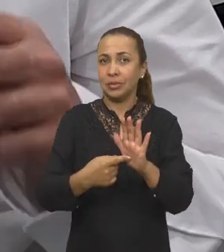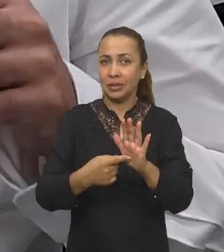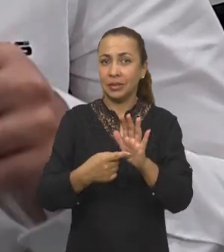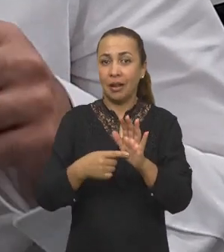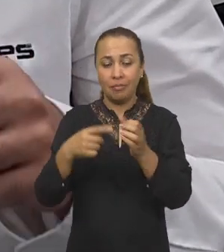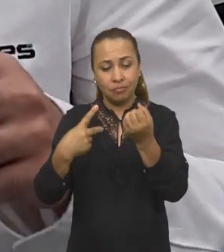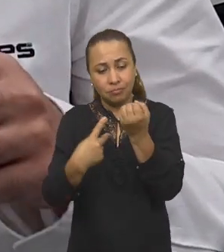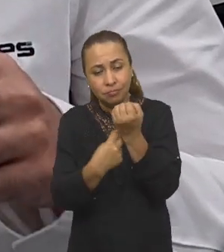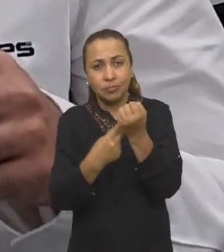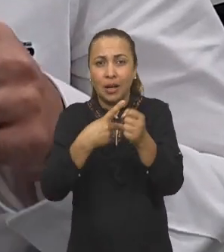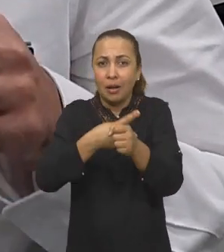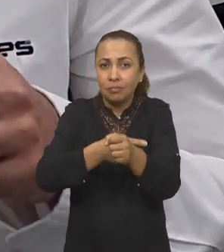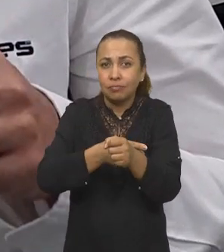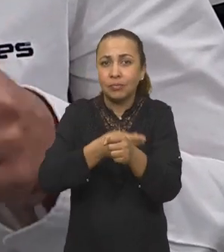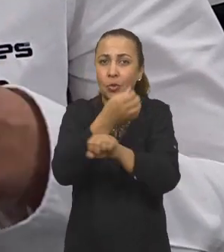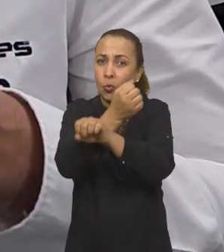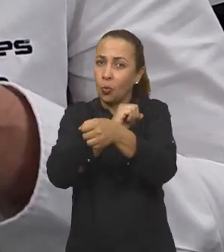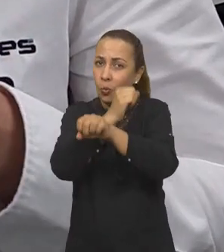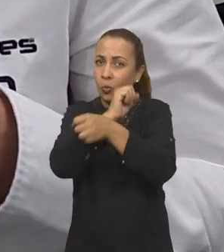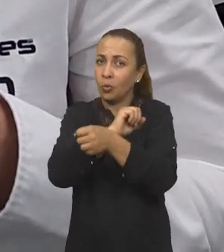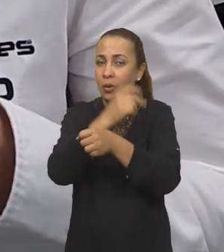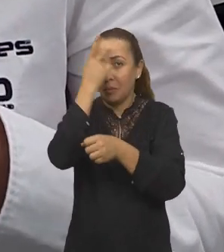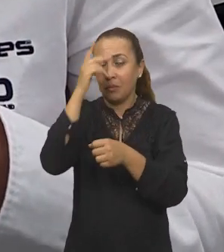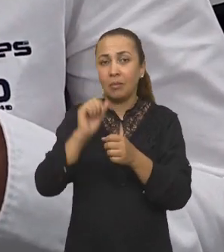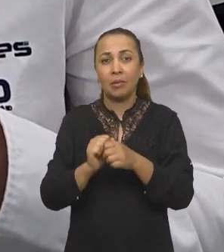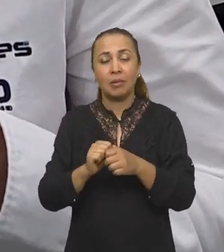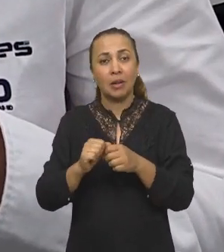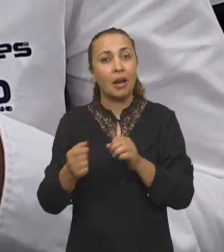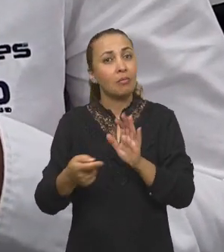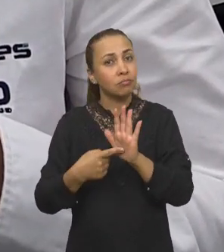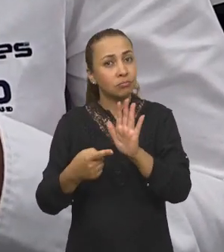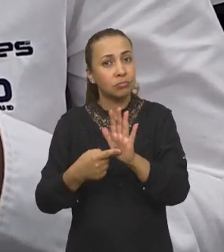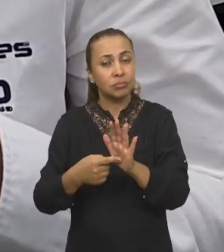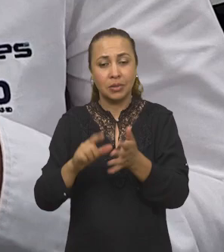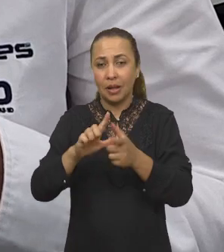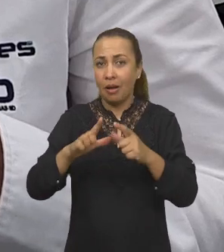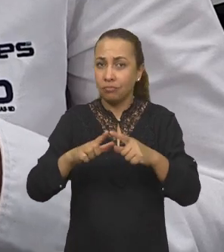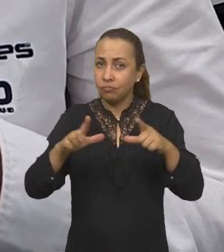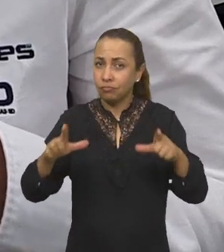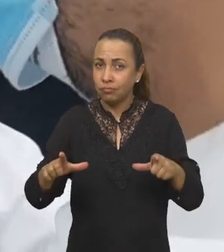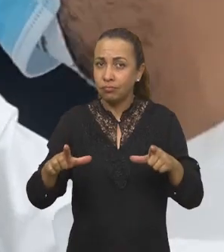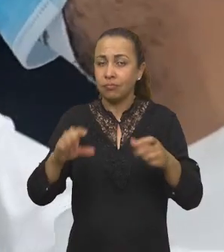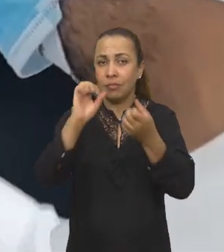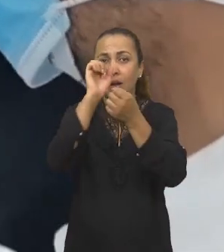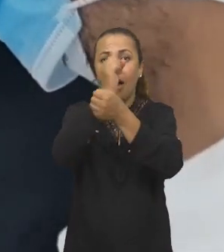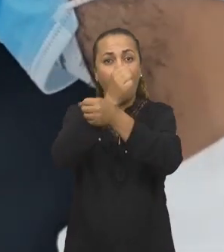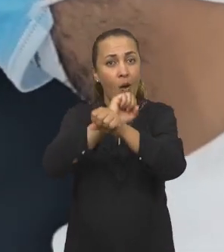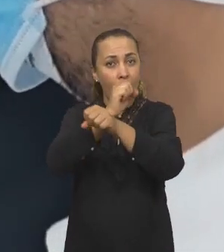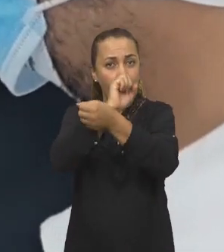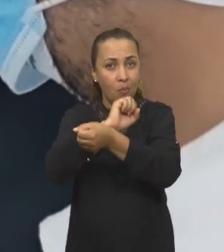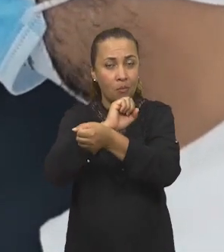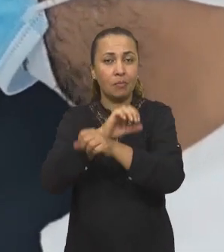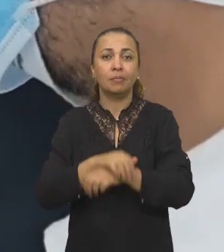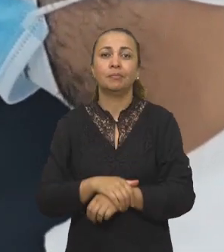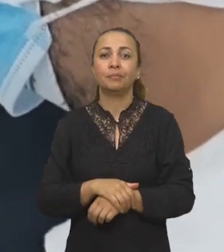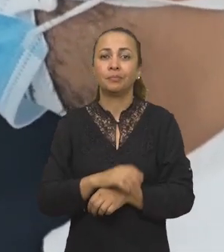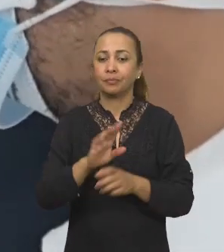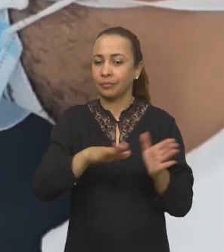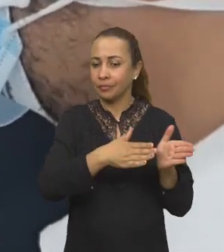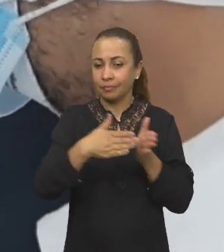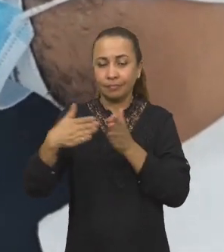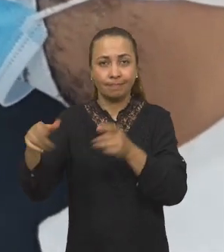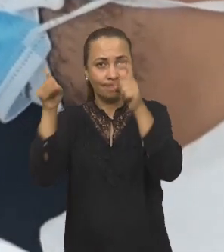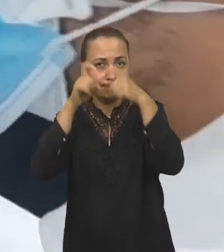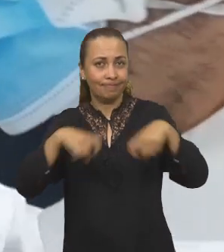exata dos parafusos ósseos para a colocação dessa placa ortopédica. A partir da confecção dessa